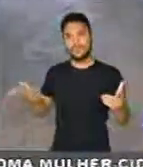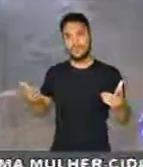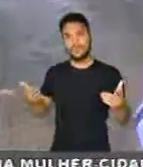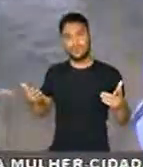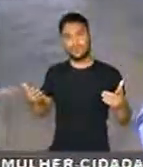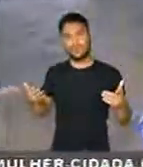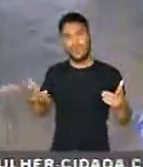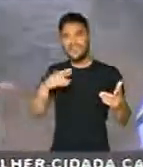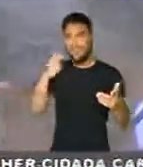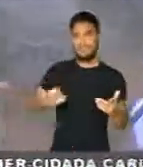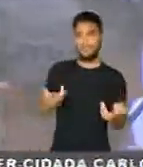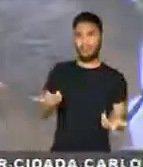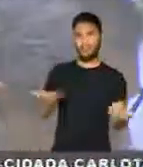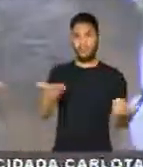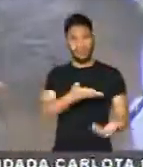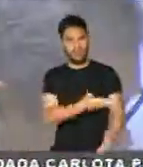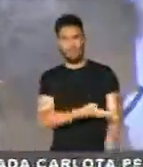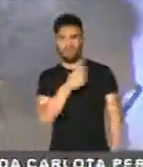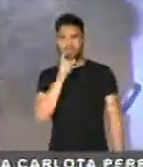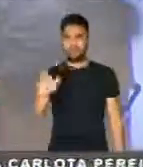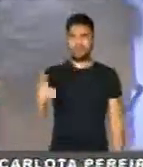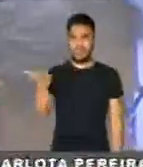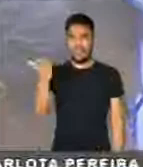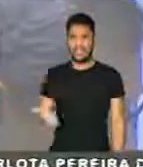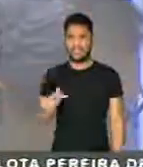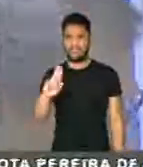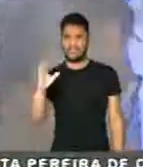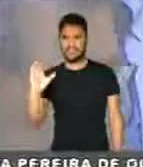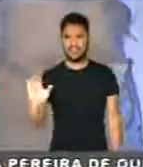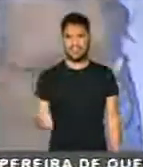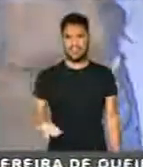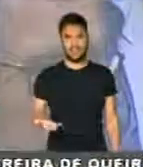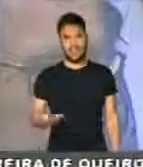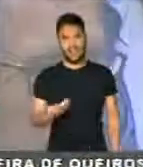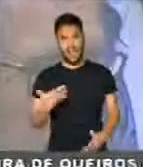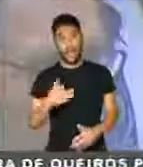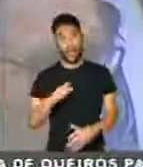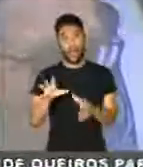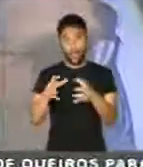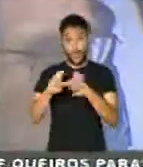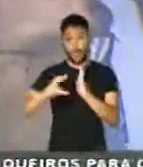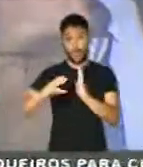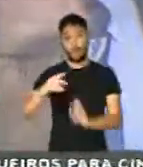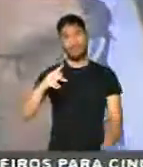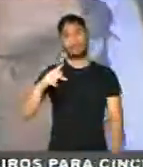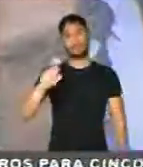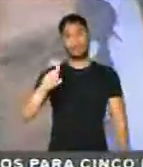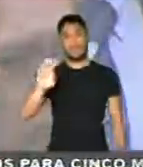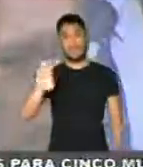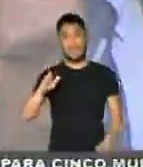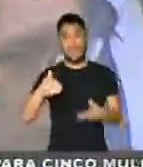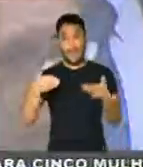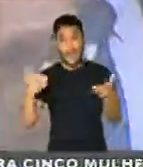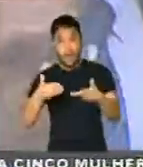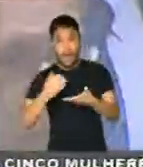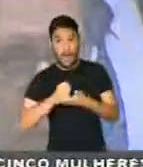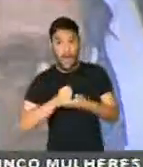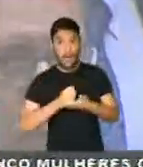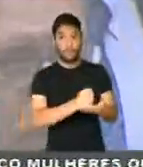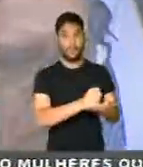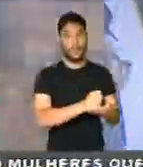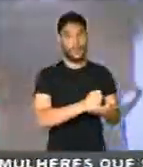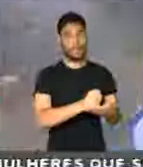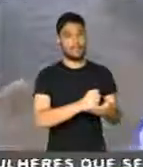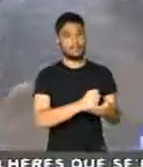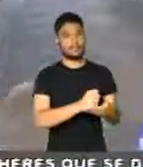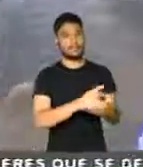vergonha. Mas eu quero, presidente, me solidarizar, porque os tucanos só solidarizam com